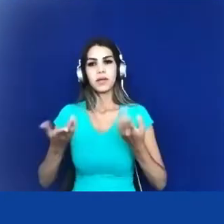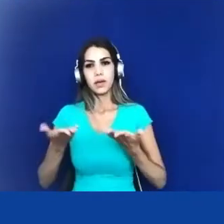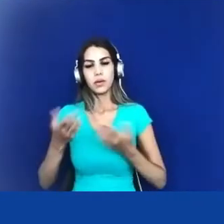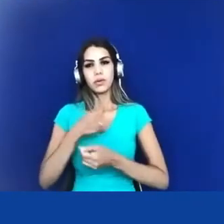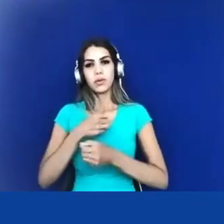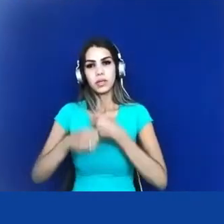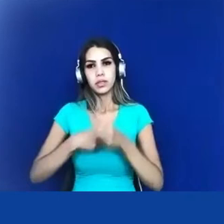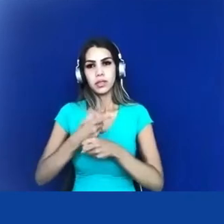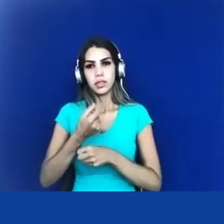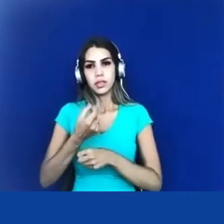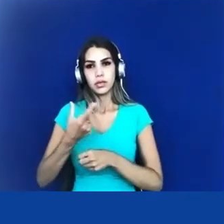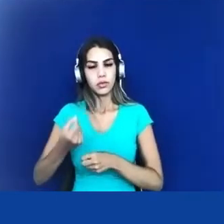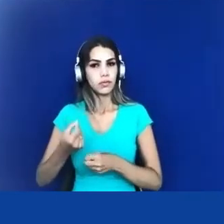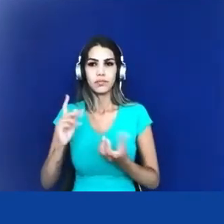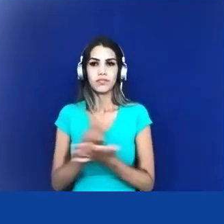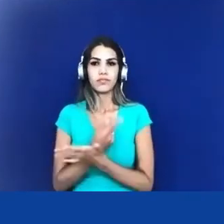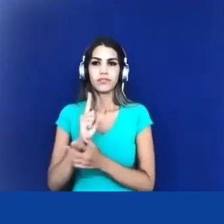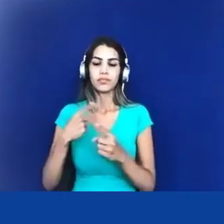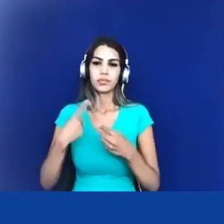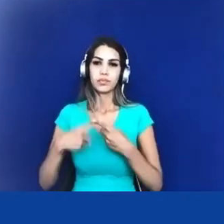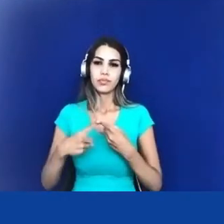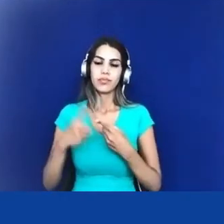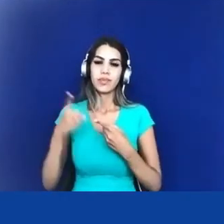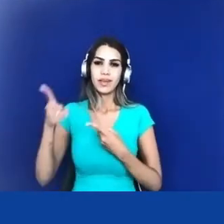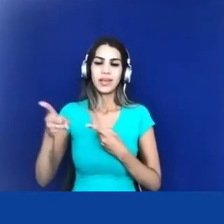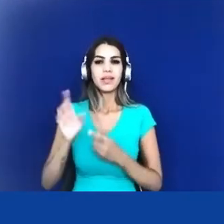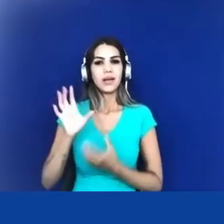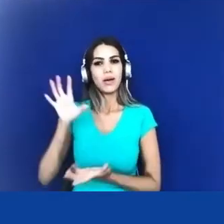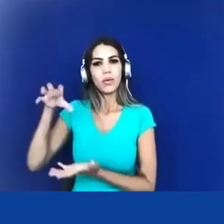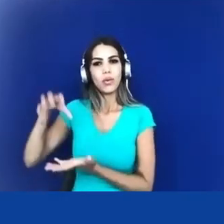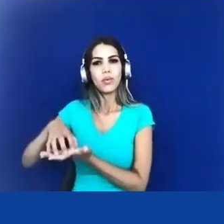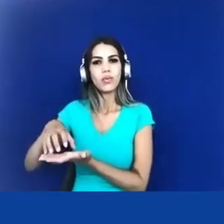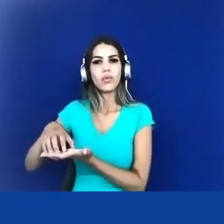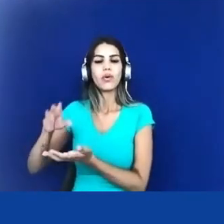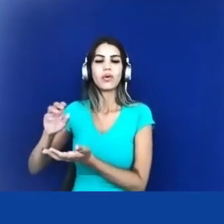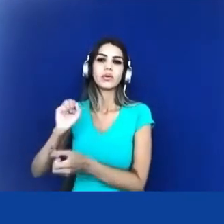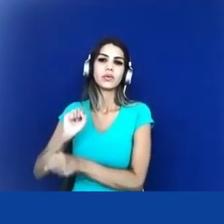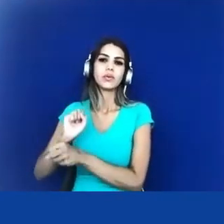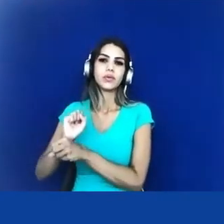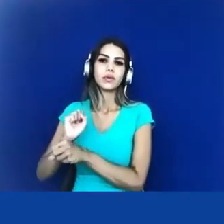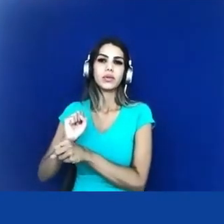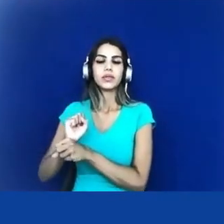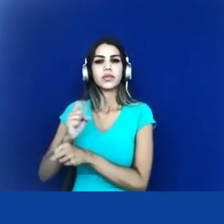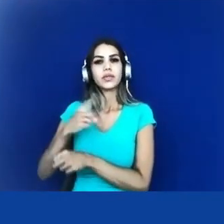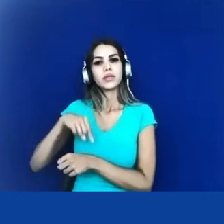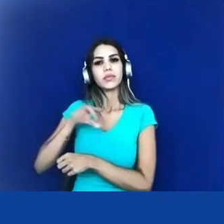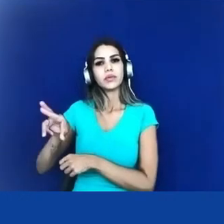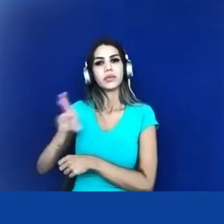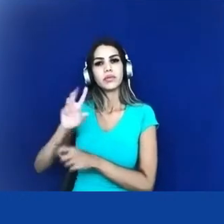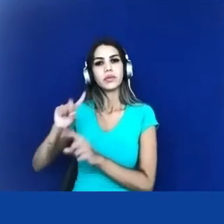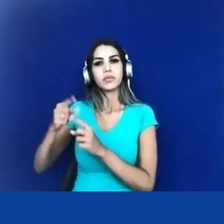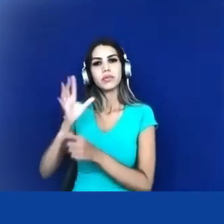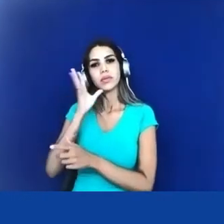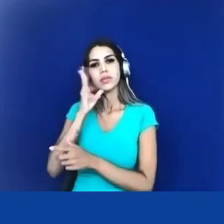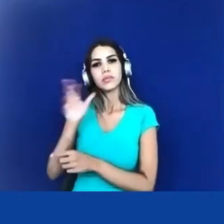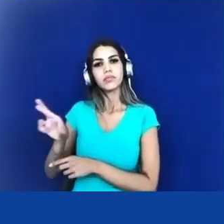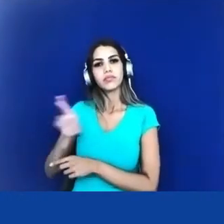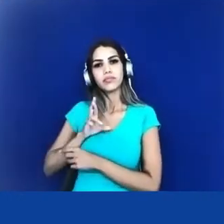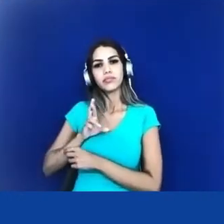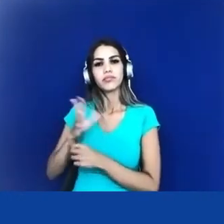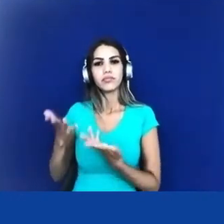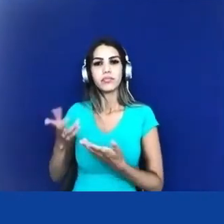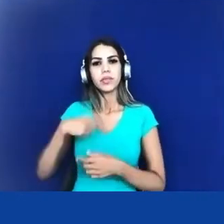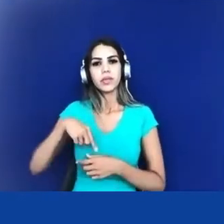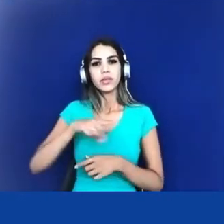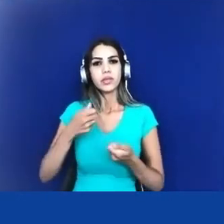demorou muito para dar uma resposta e nós tivemos que incidir junto ao Supremo Tribunal Federal